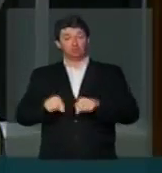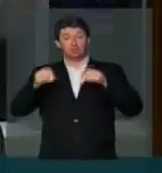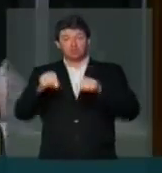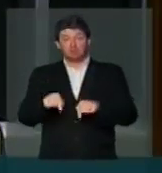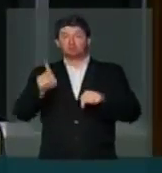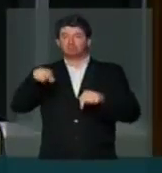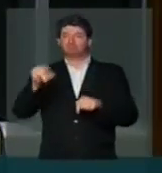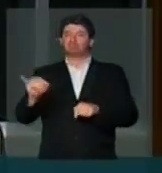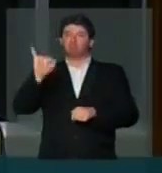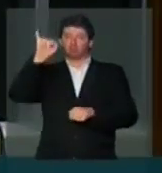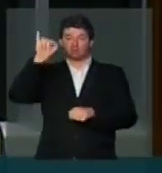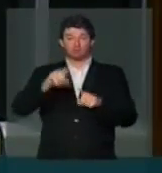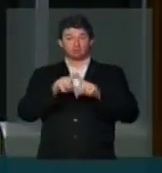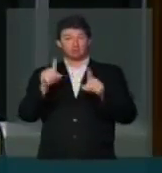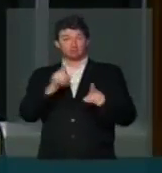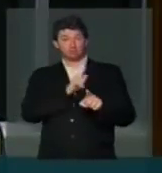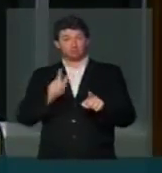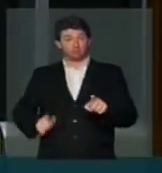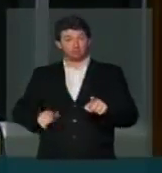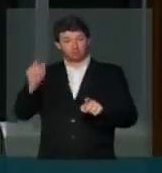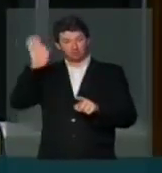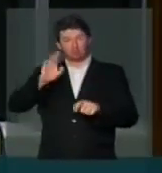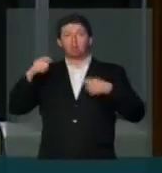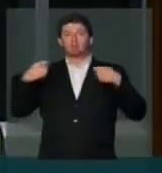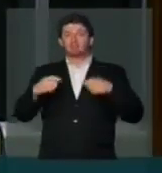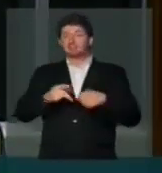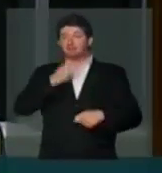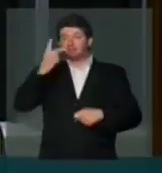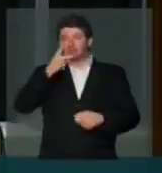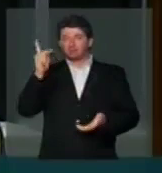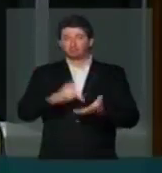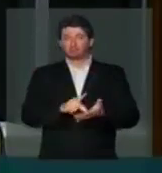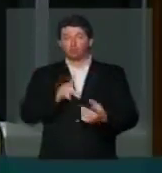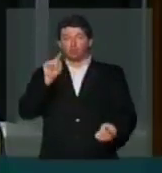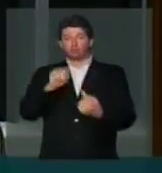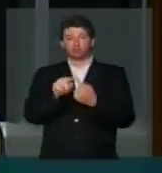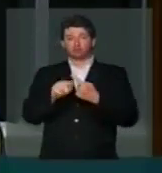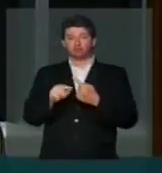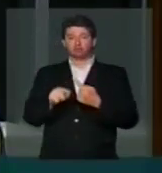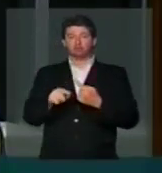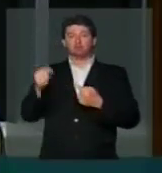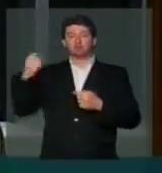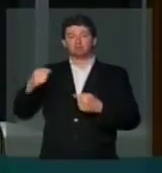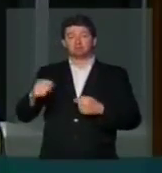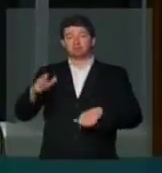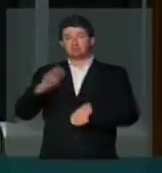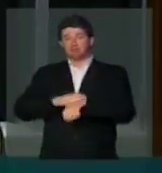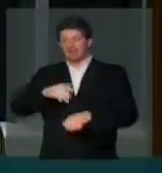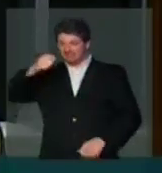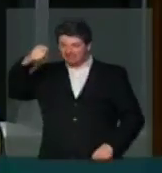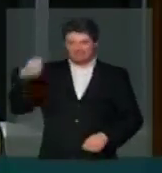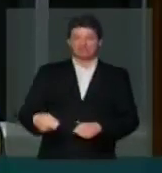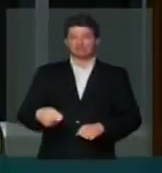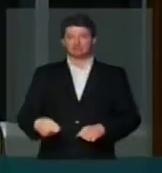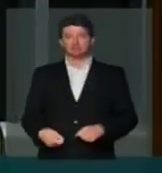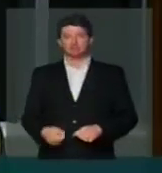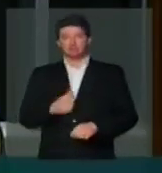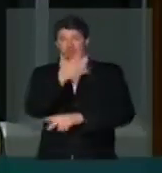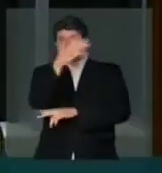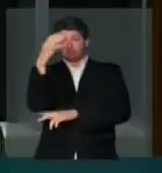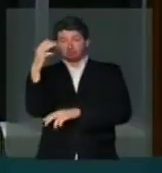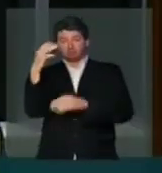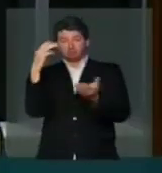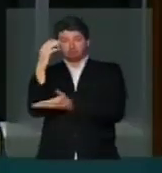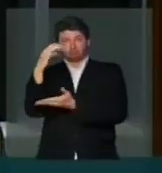é muito importante, mas o governo brasileiro deve declarar que suas metas têm que ser mais rigorosas. É desmatamento